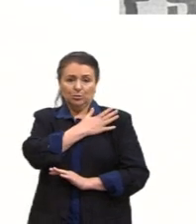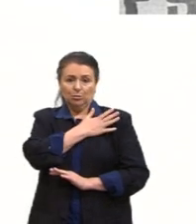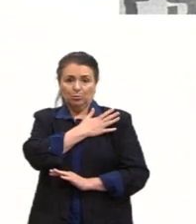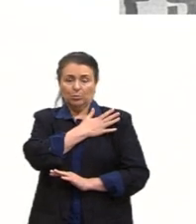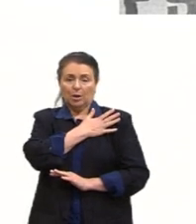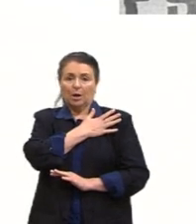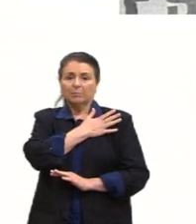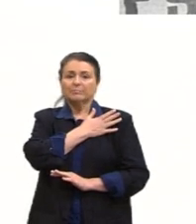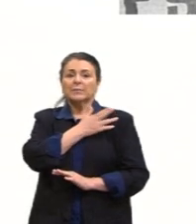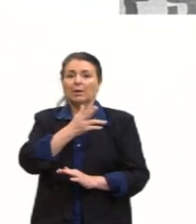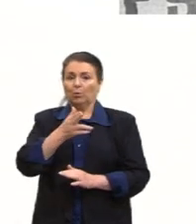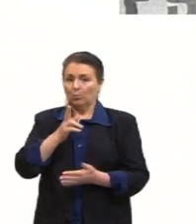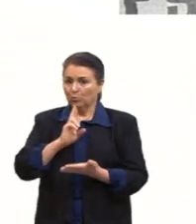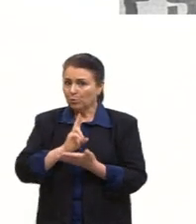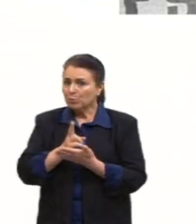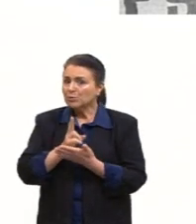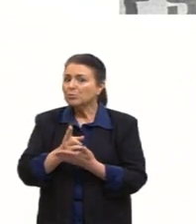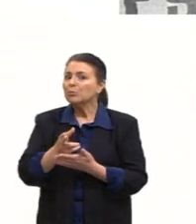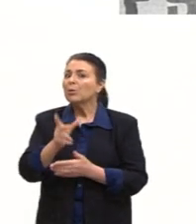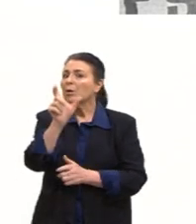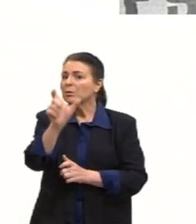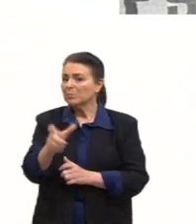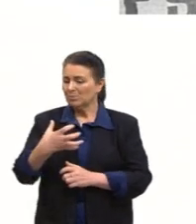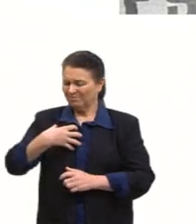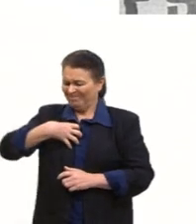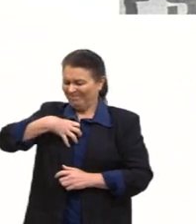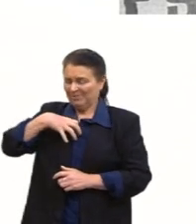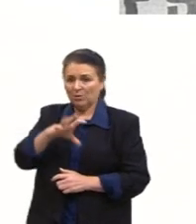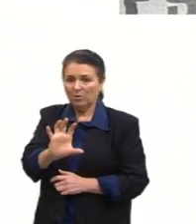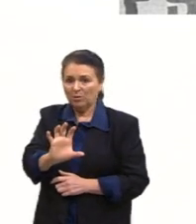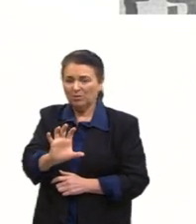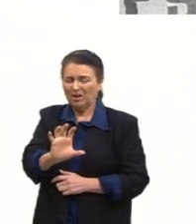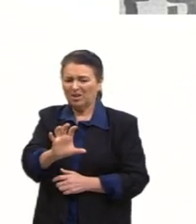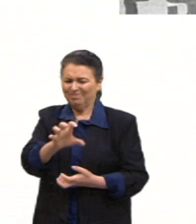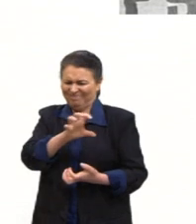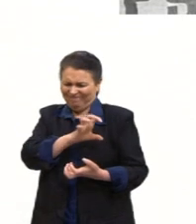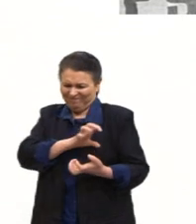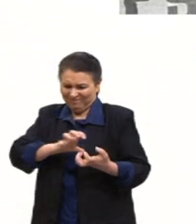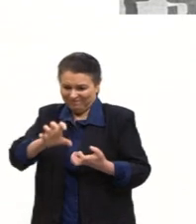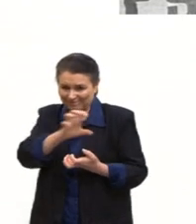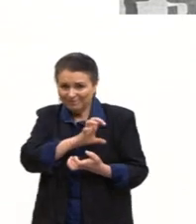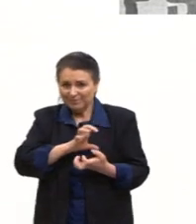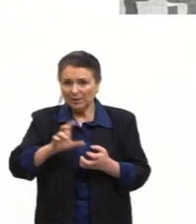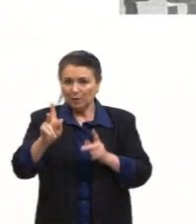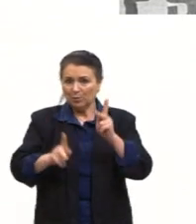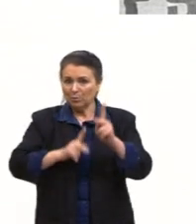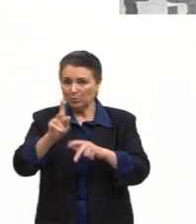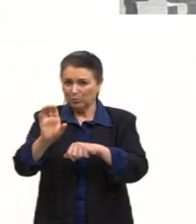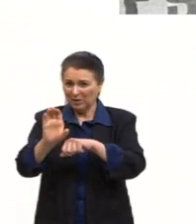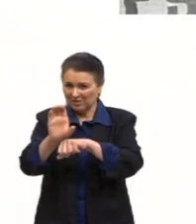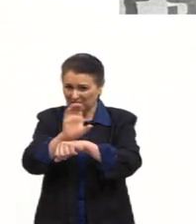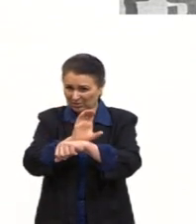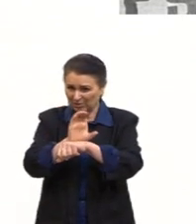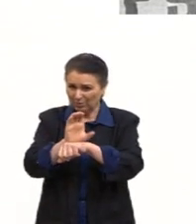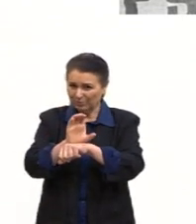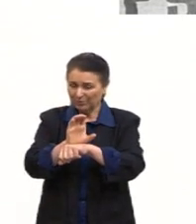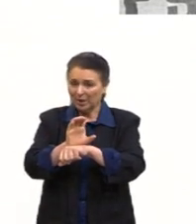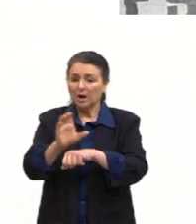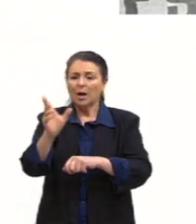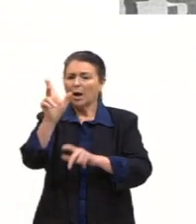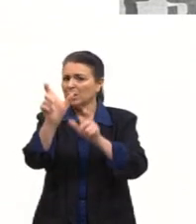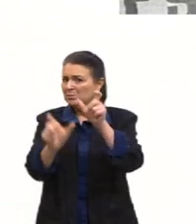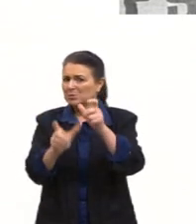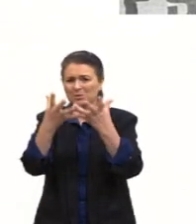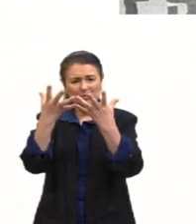muito protesto, muita revolta da população civil. A população não aprovava a ditadura e a sua